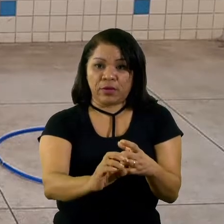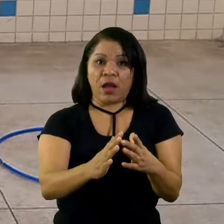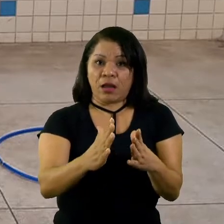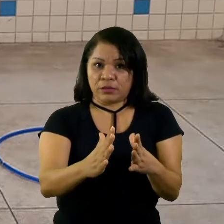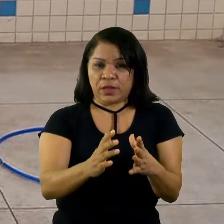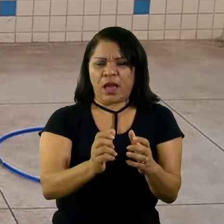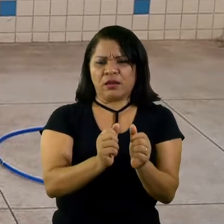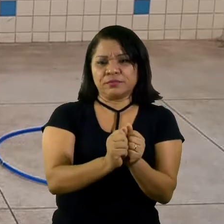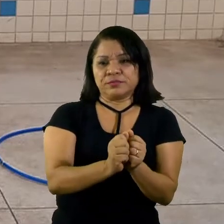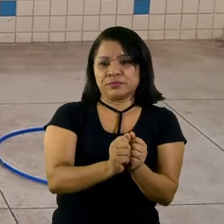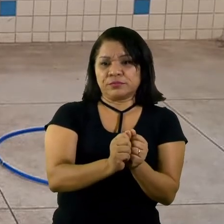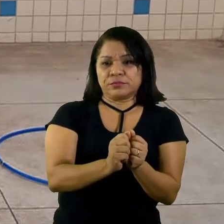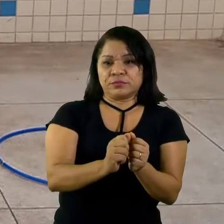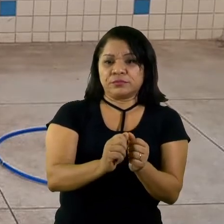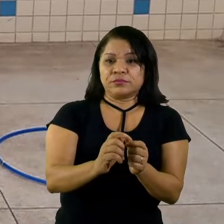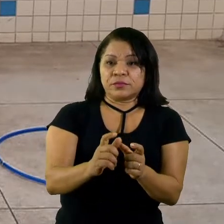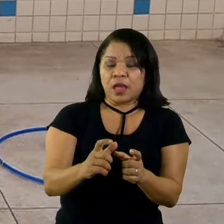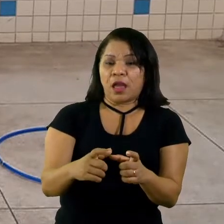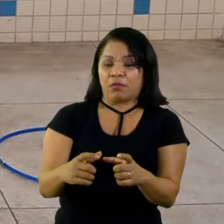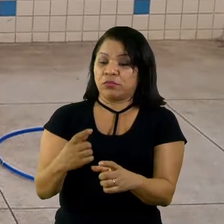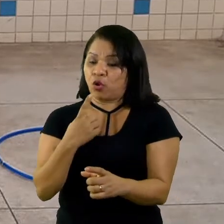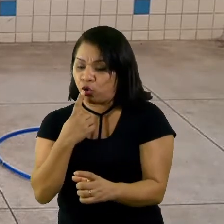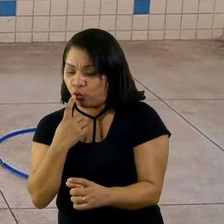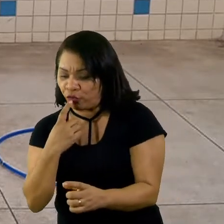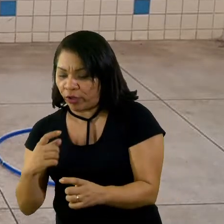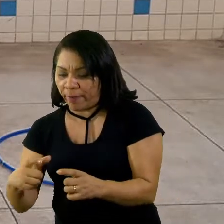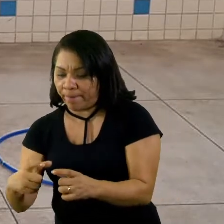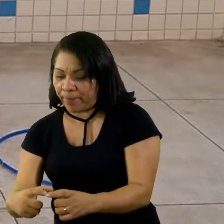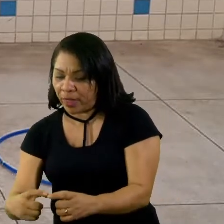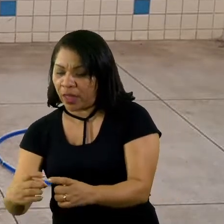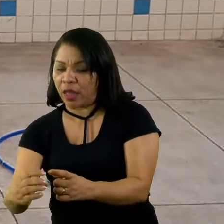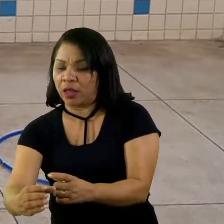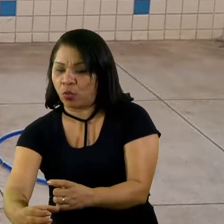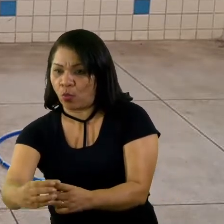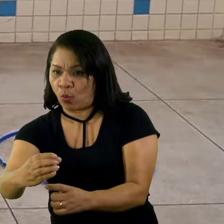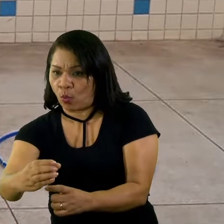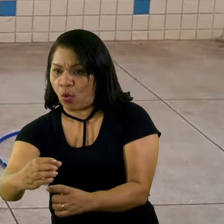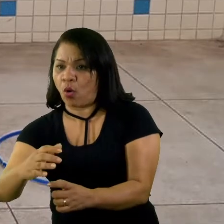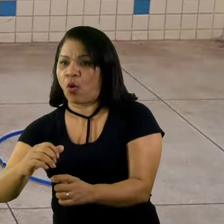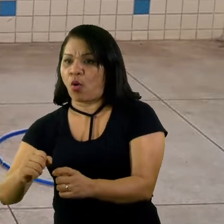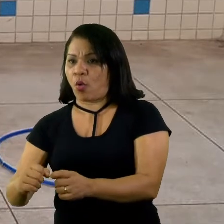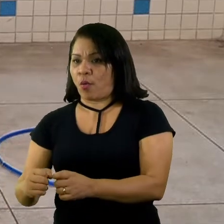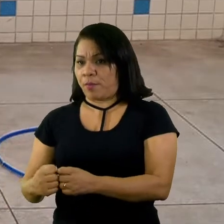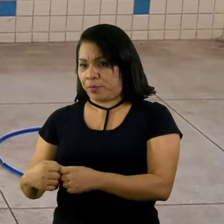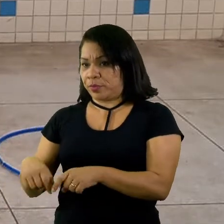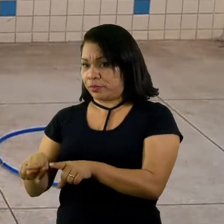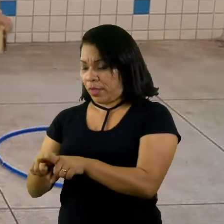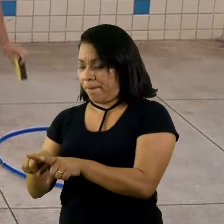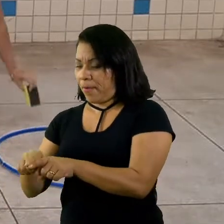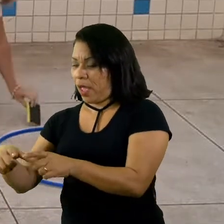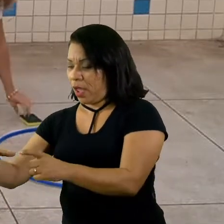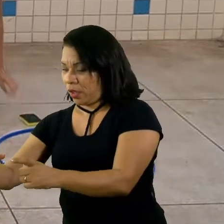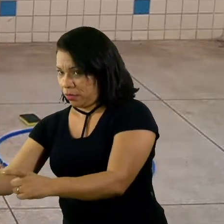um copo para demonstrar também. E vou colocar também uma esponja, que é o que eu tenho aqui.